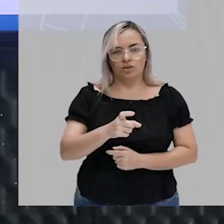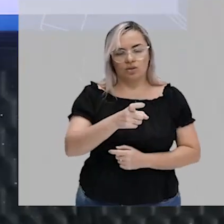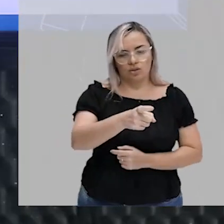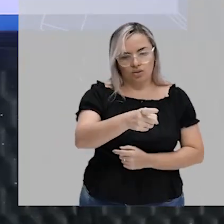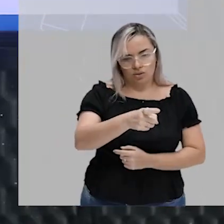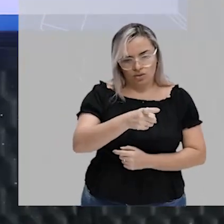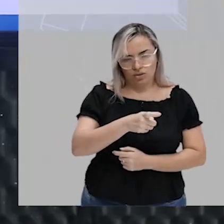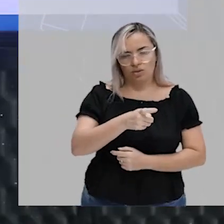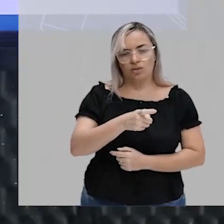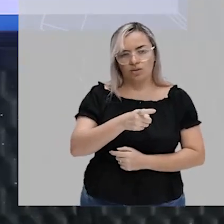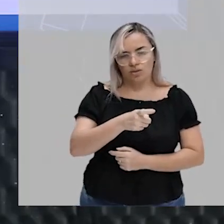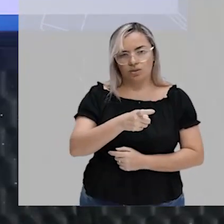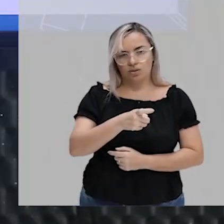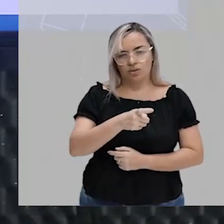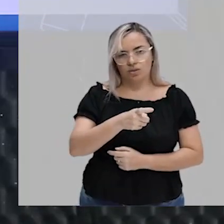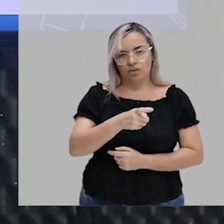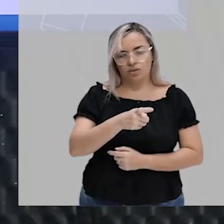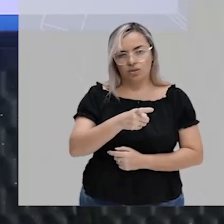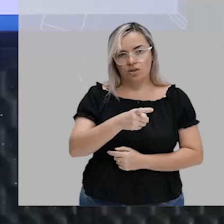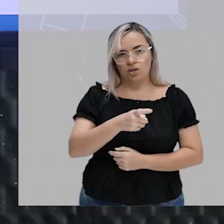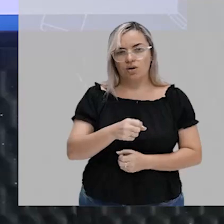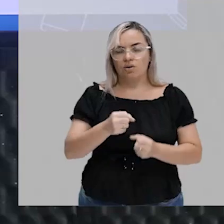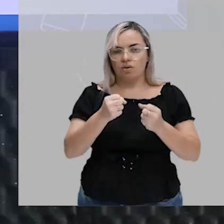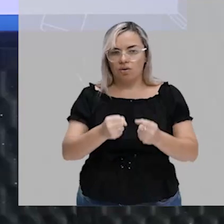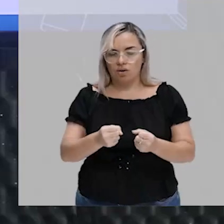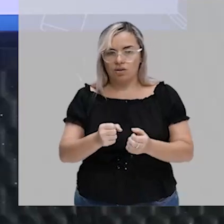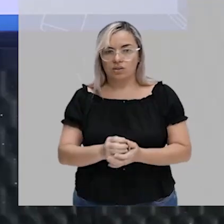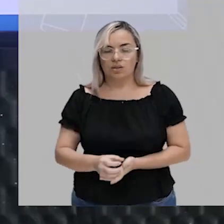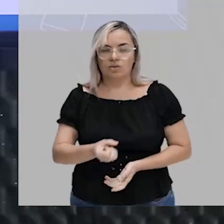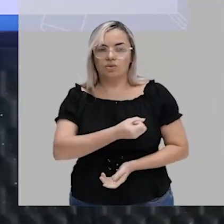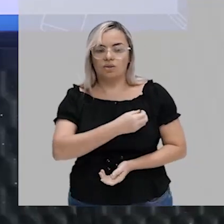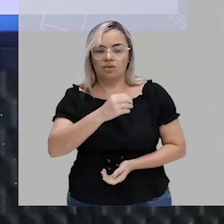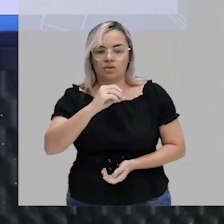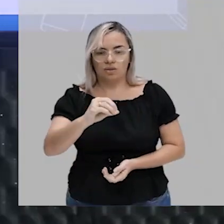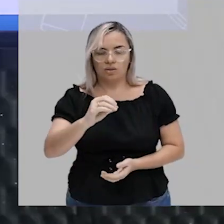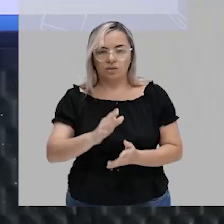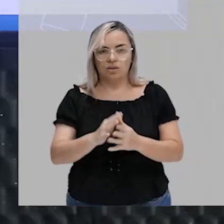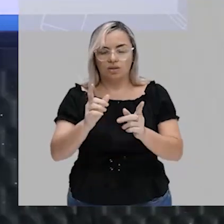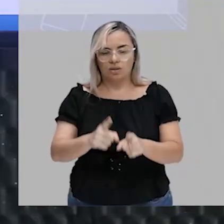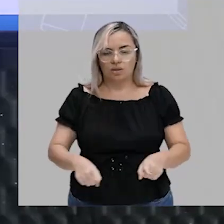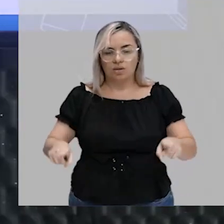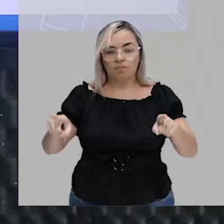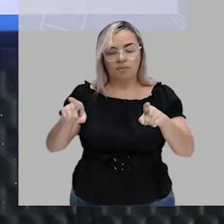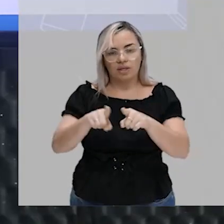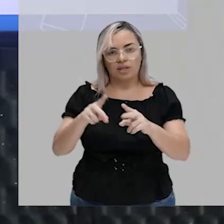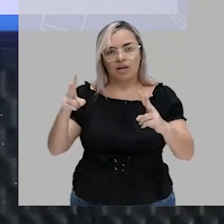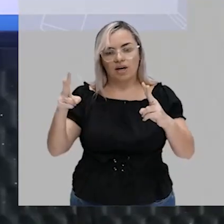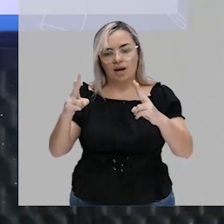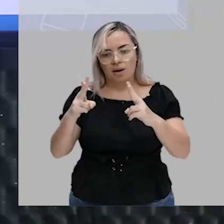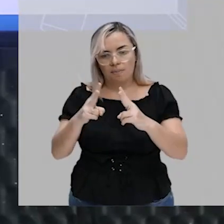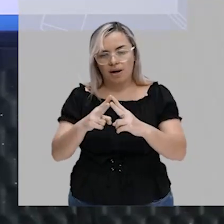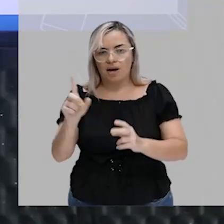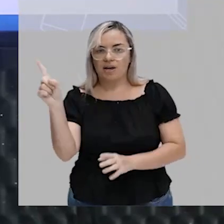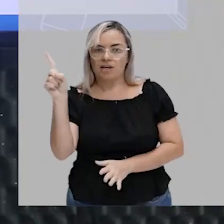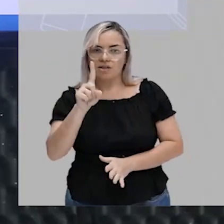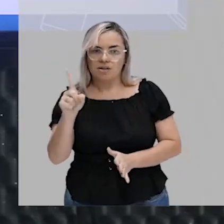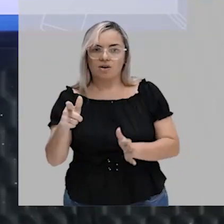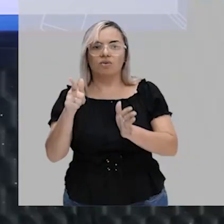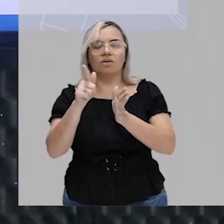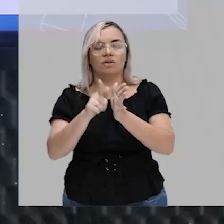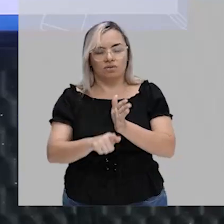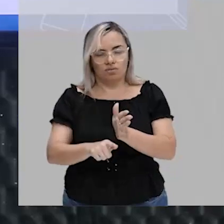x pode ser 0, tá? E ele também é par e não negativo, poderia ser, tá?